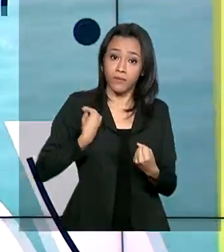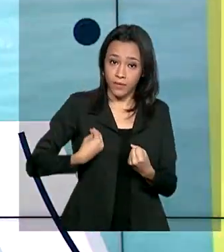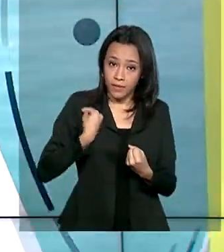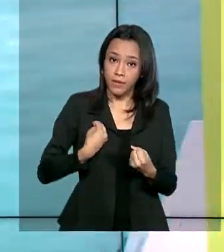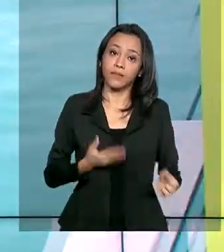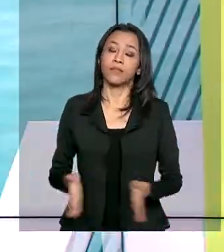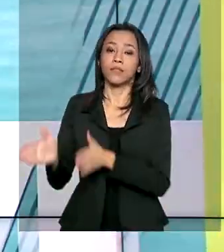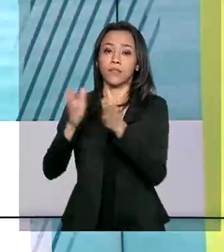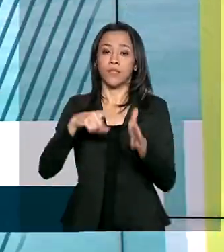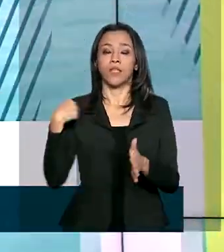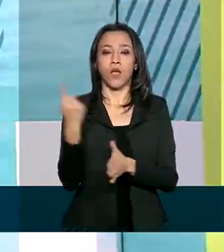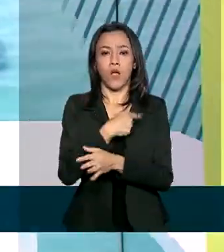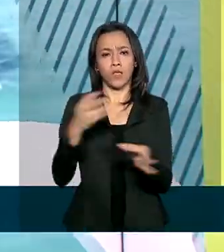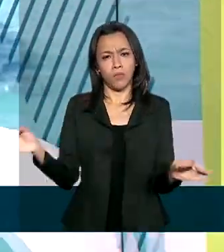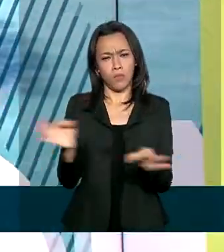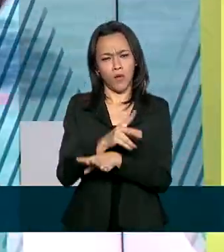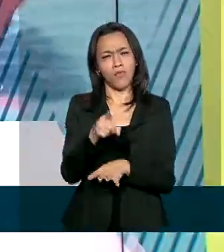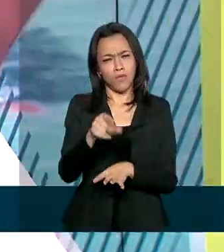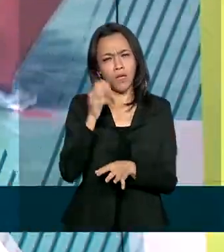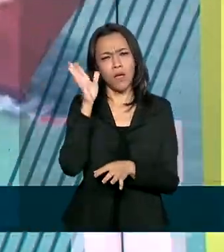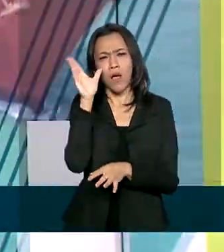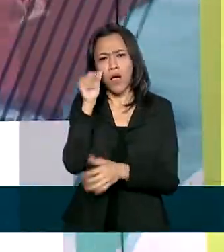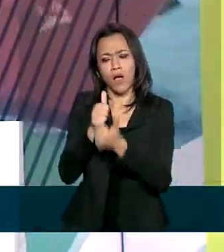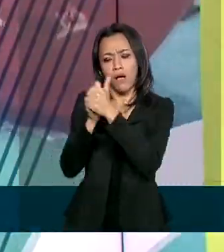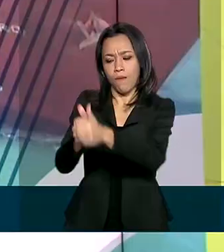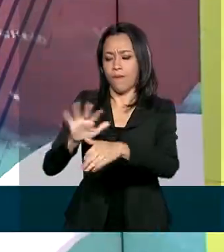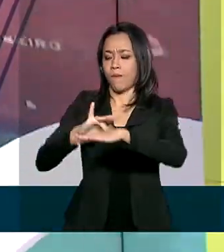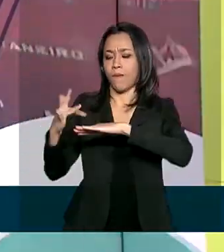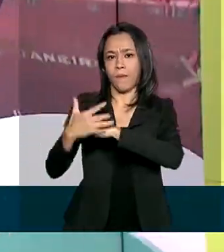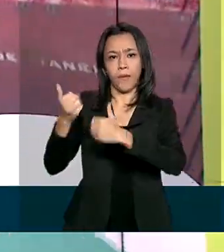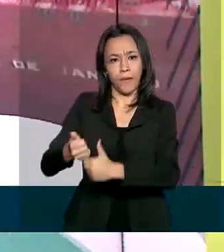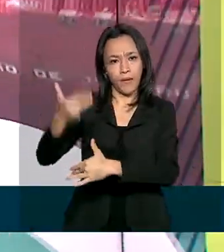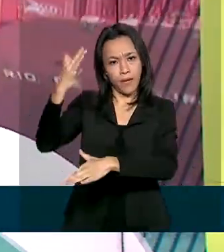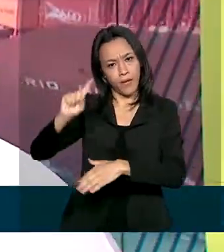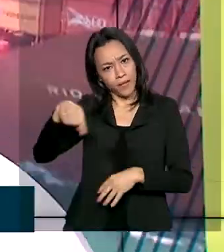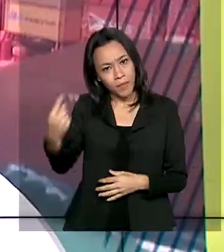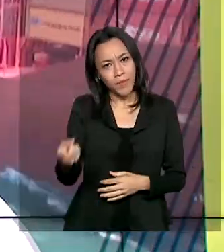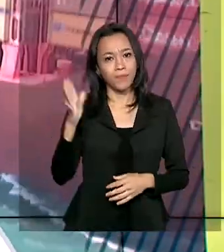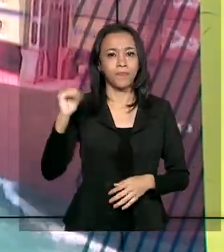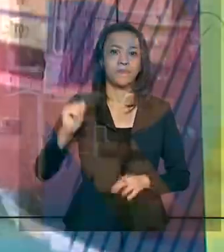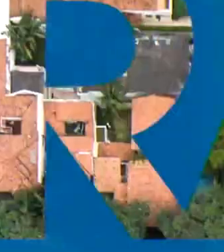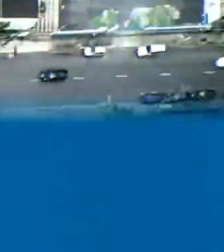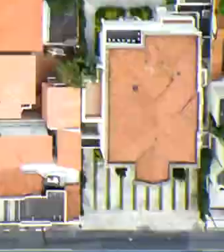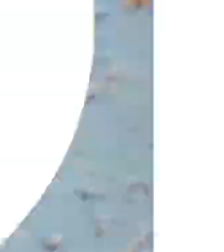Nós ficamos por aqui. Acompanhe a gente também pelas redes sociais. Até a próxima edição.